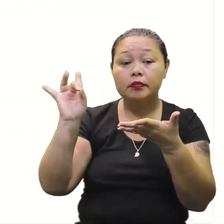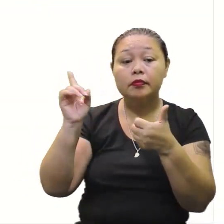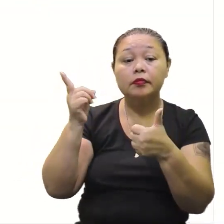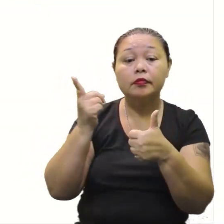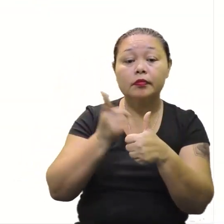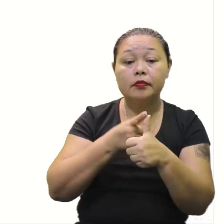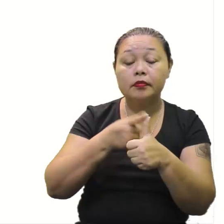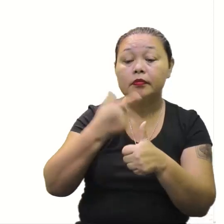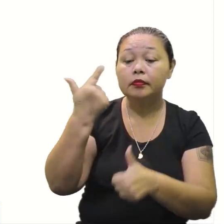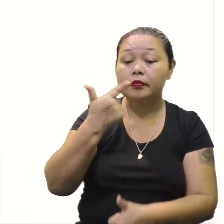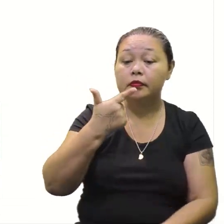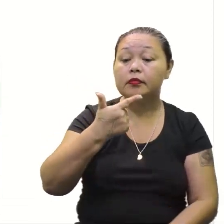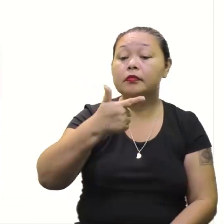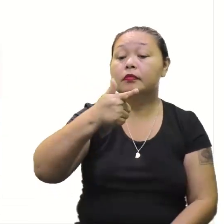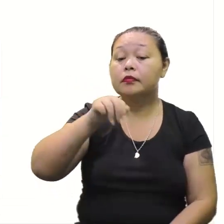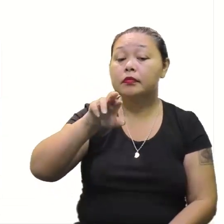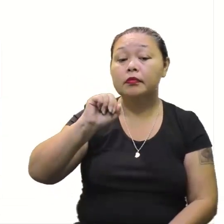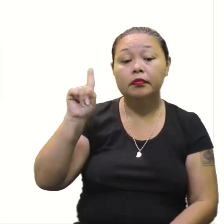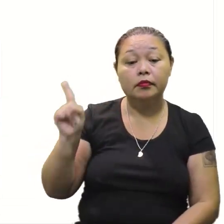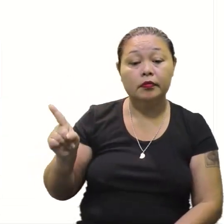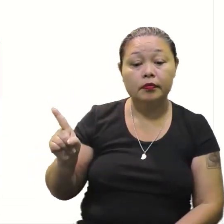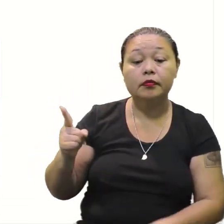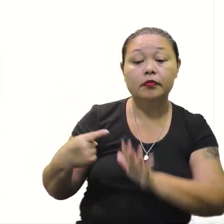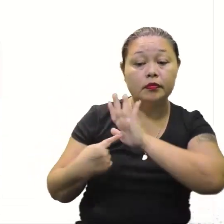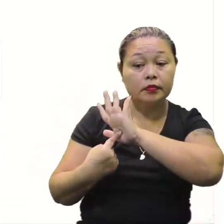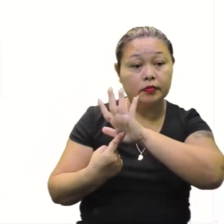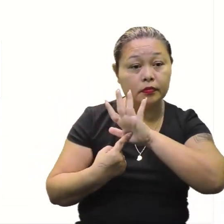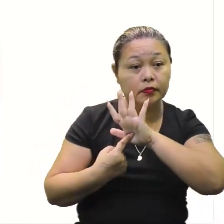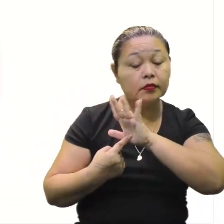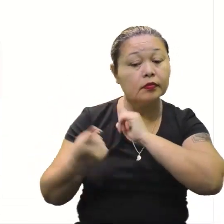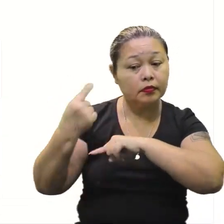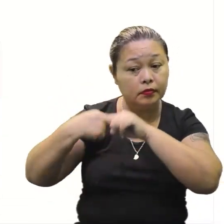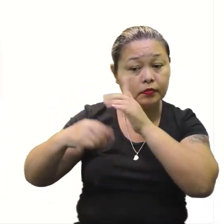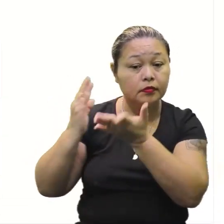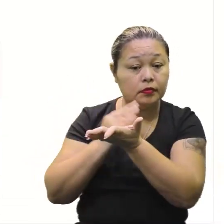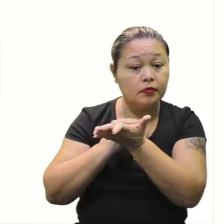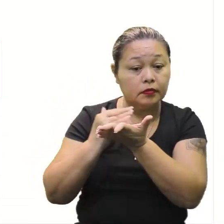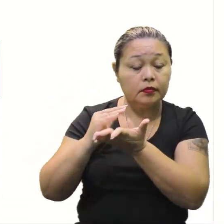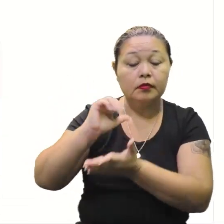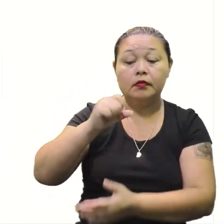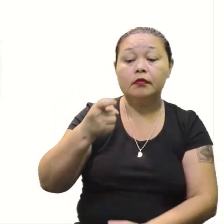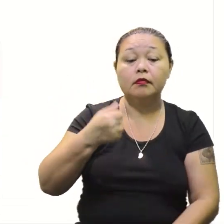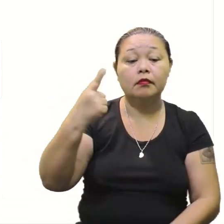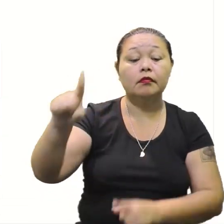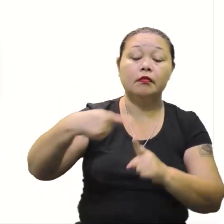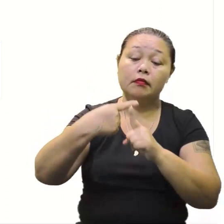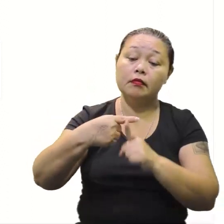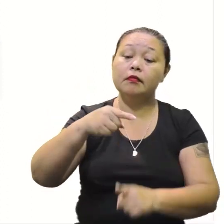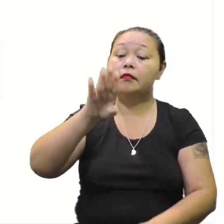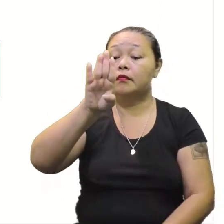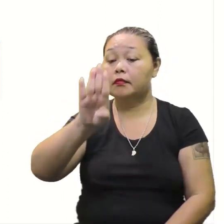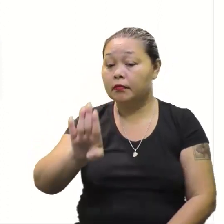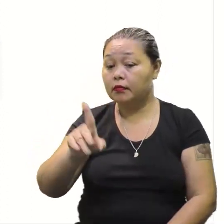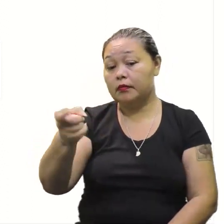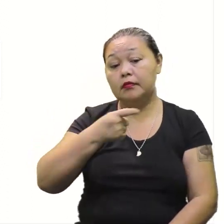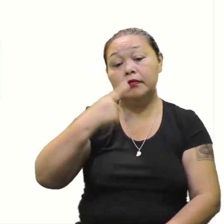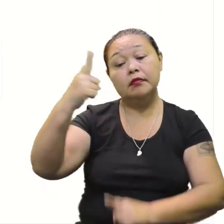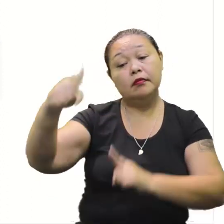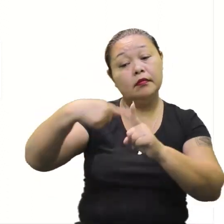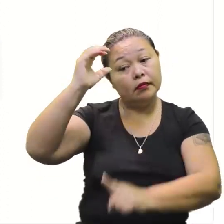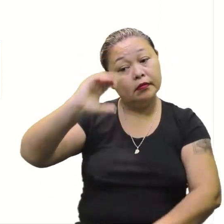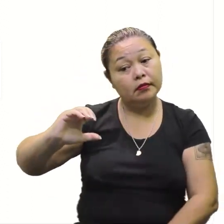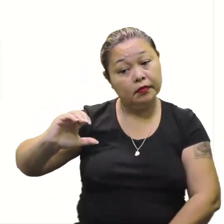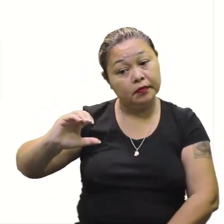Uma equação do segundo grau, ele é desse tipo que já foi mostrada lá no início. AX ao quadrado mais BX